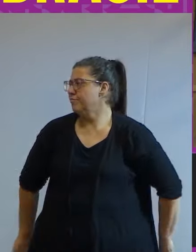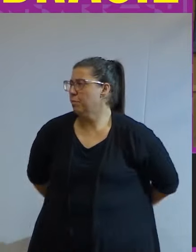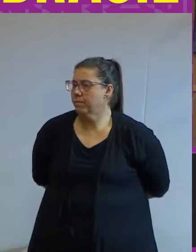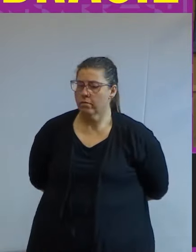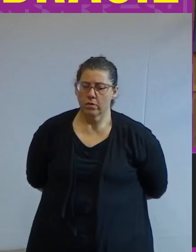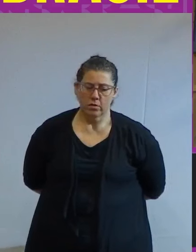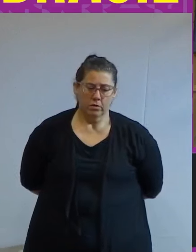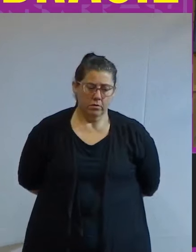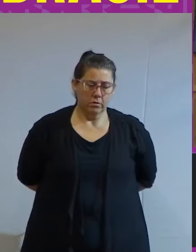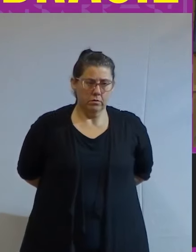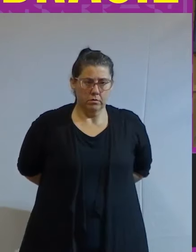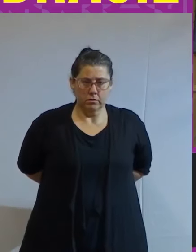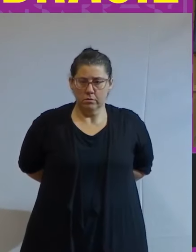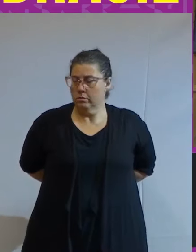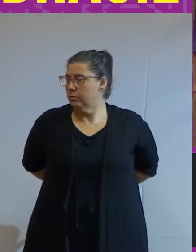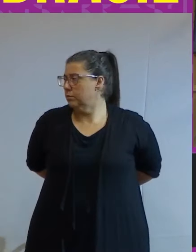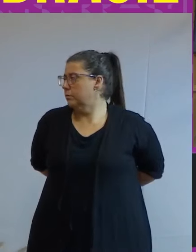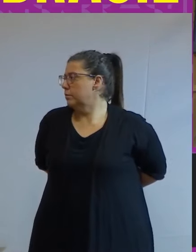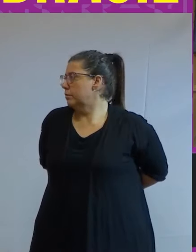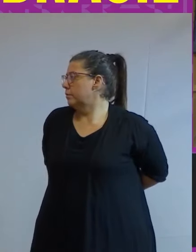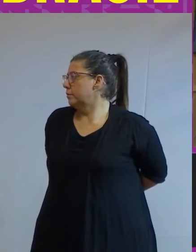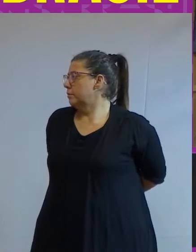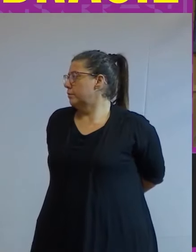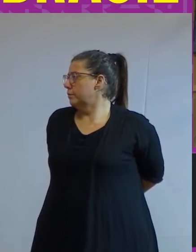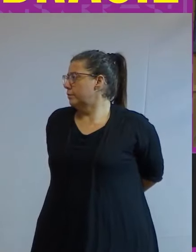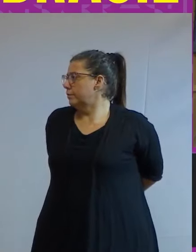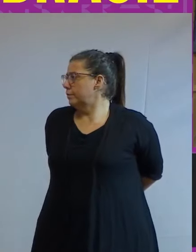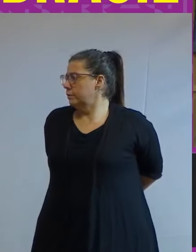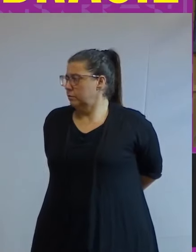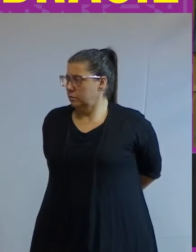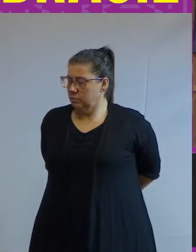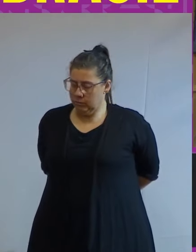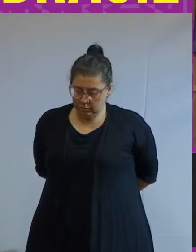depois passa para a Nath e o professor Marcos Lowe